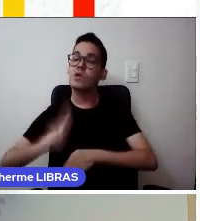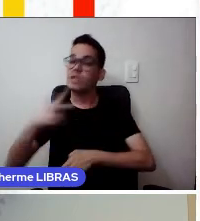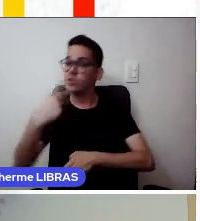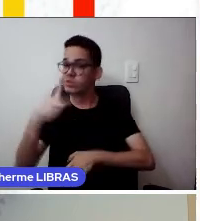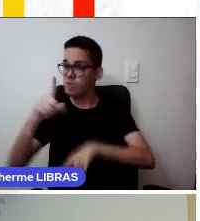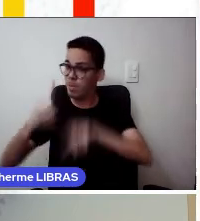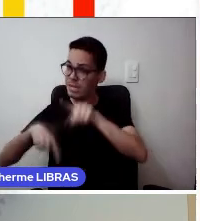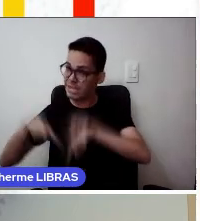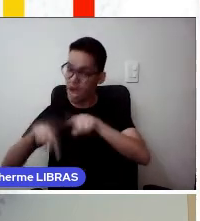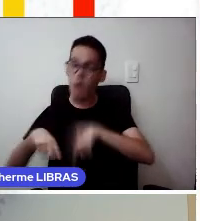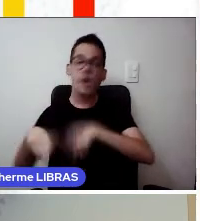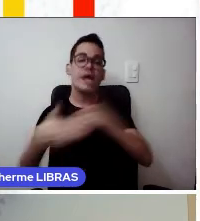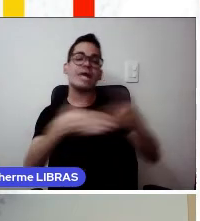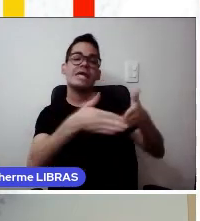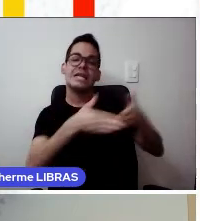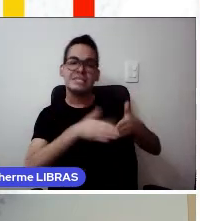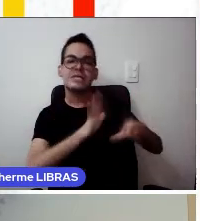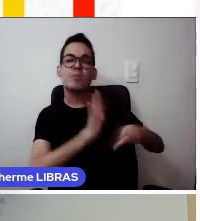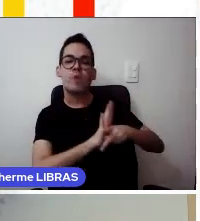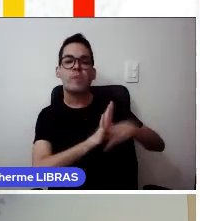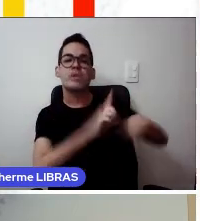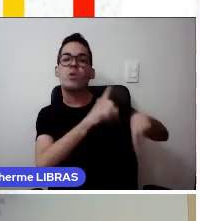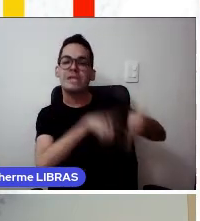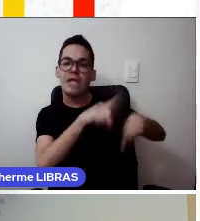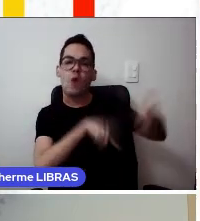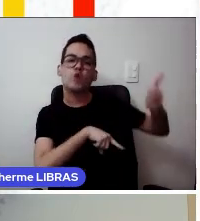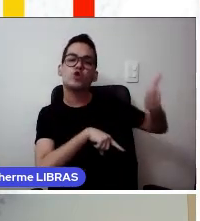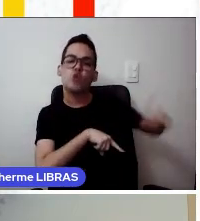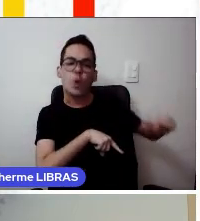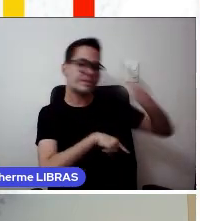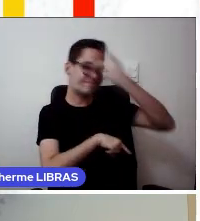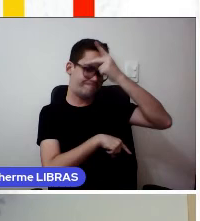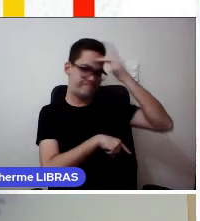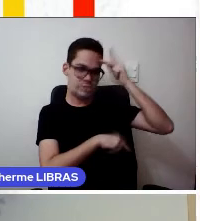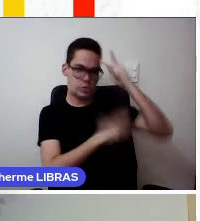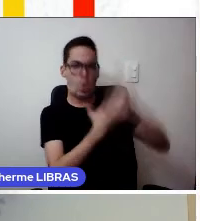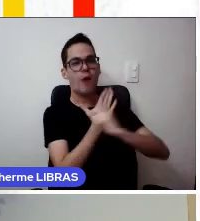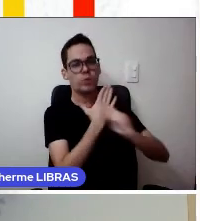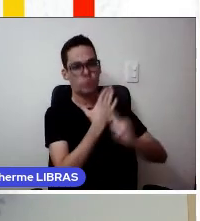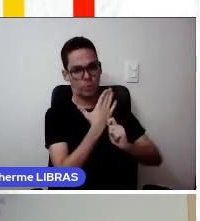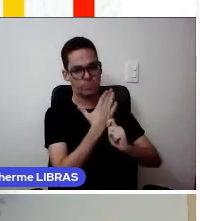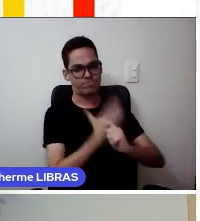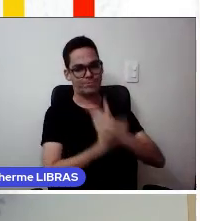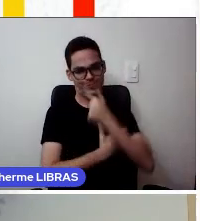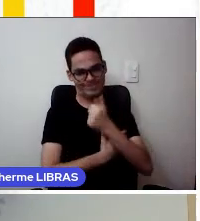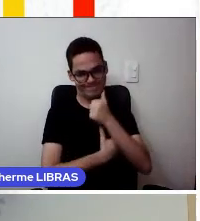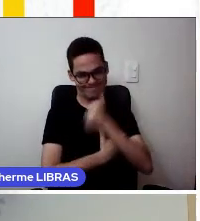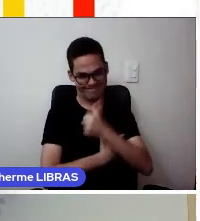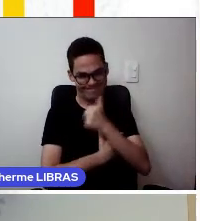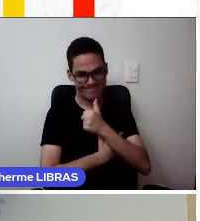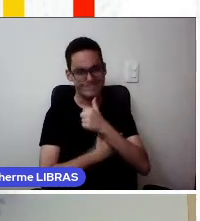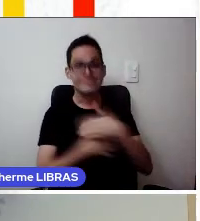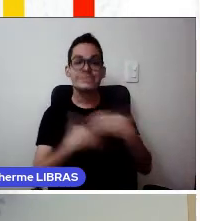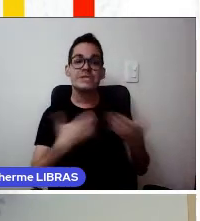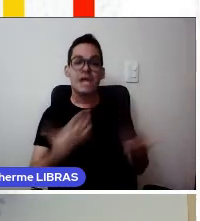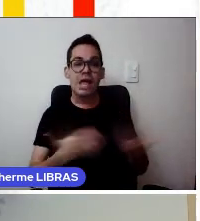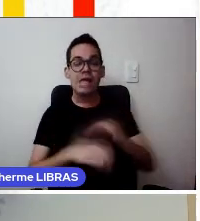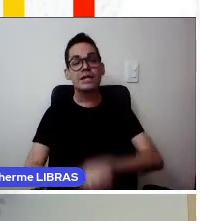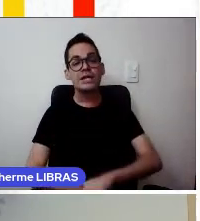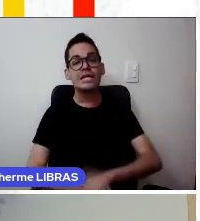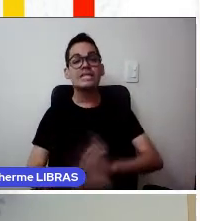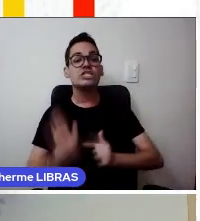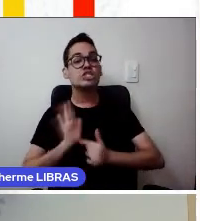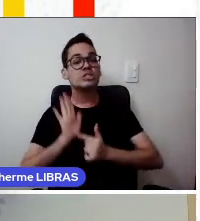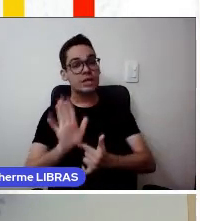e a licença atribuída ao material de outro autor ou autor. Para isto, indicamos